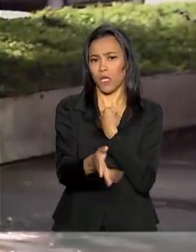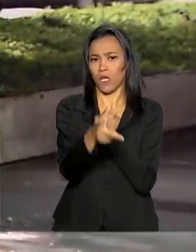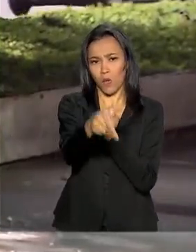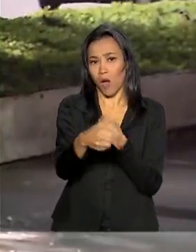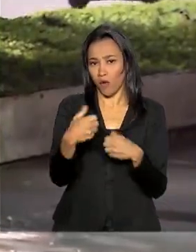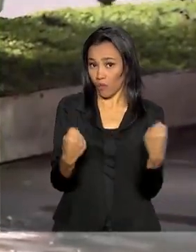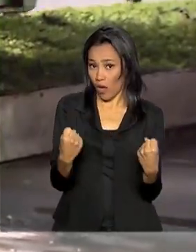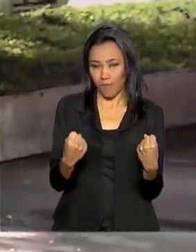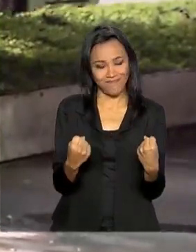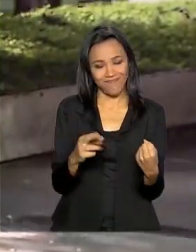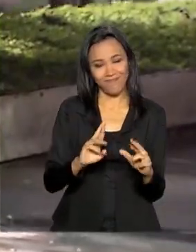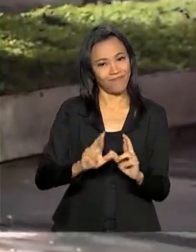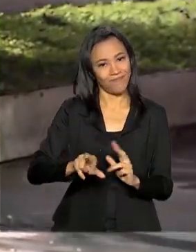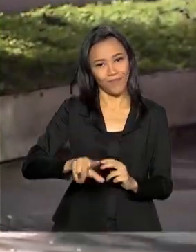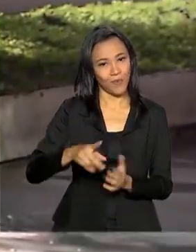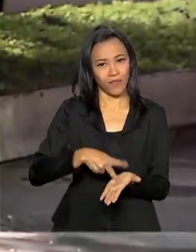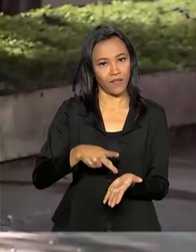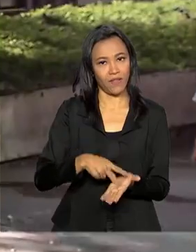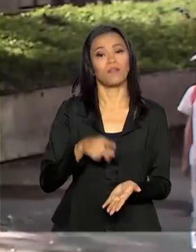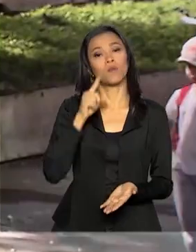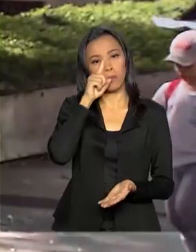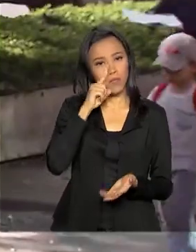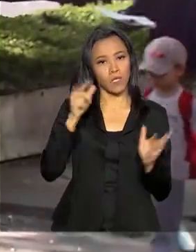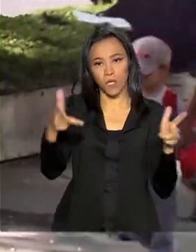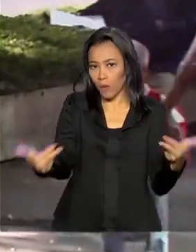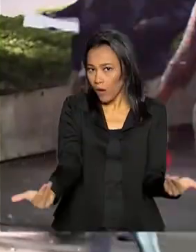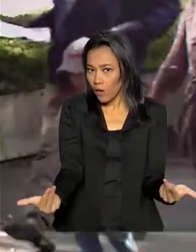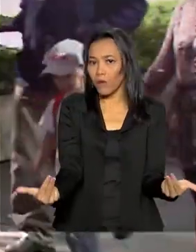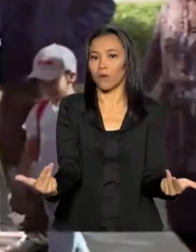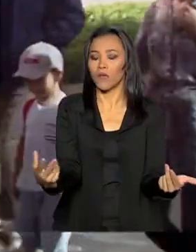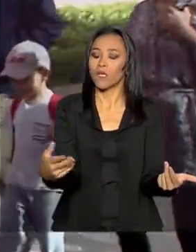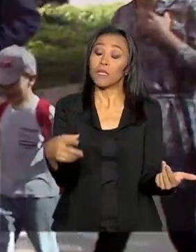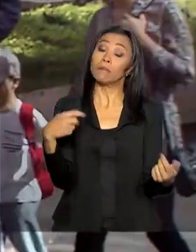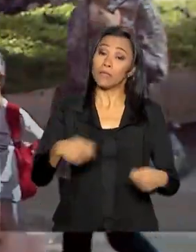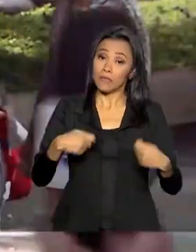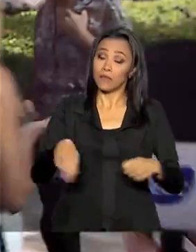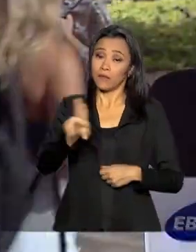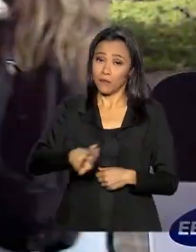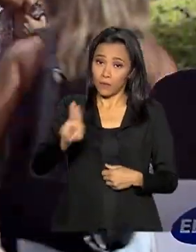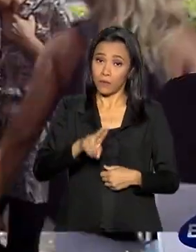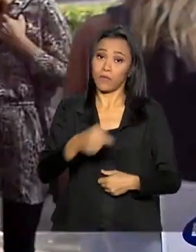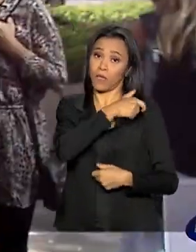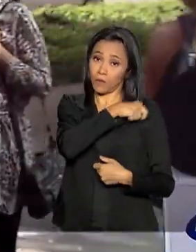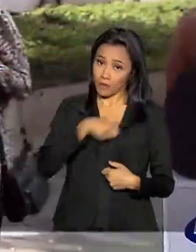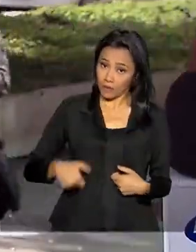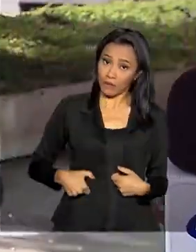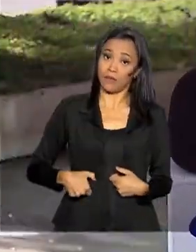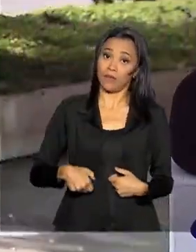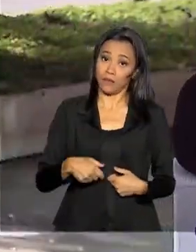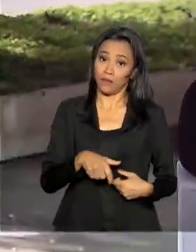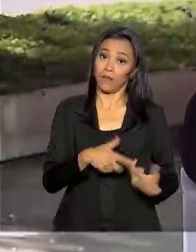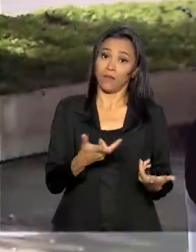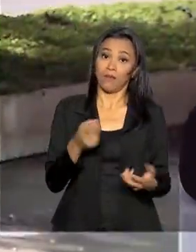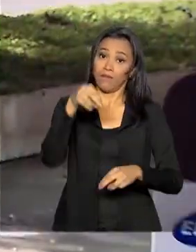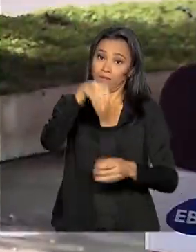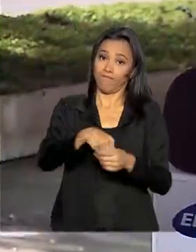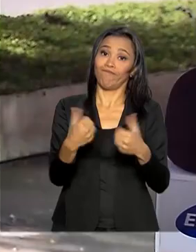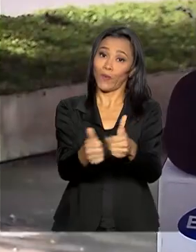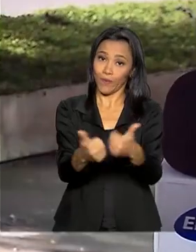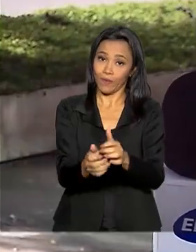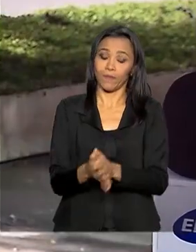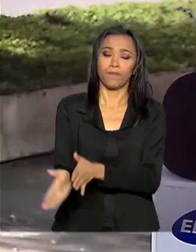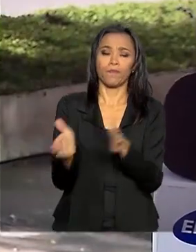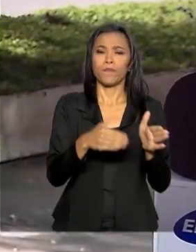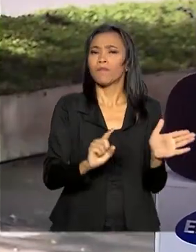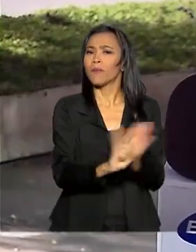no carro, mas não é verdade. O risco é o mesmo. Então é muito importante utilizar o cinto na viagem. Agora, o que o passageiro deve fazer se ele chegar